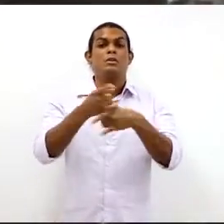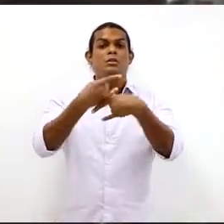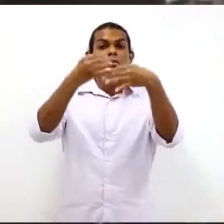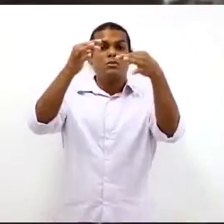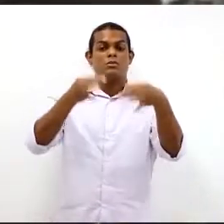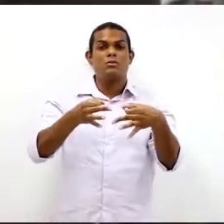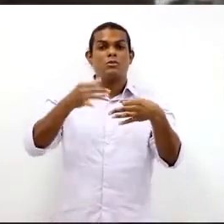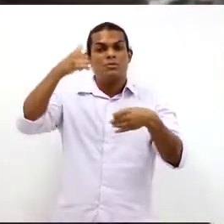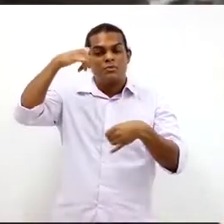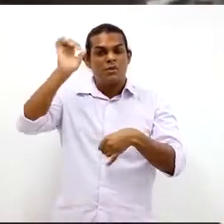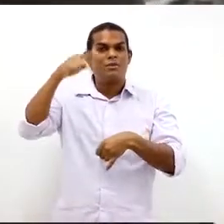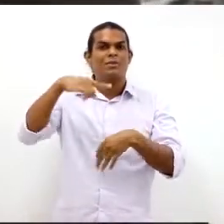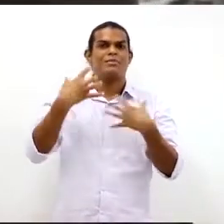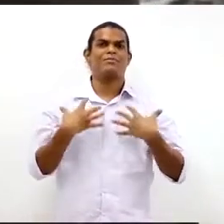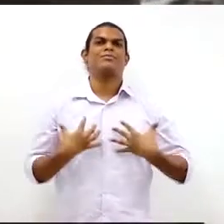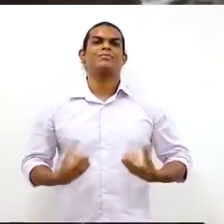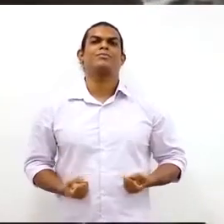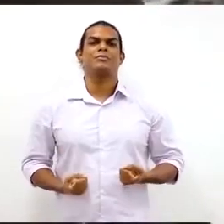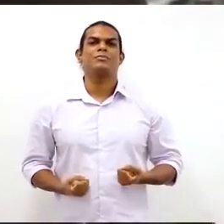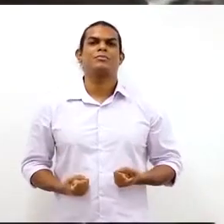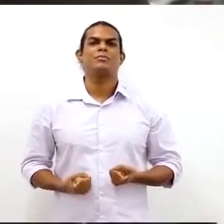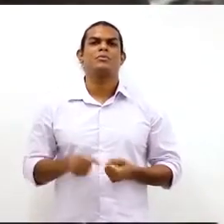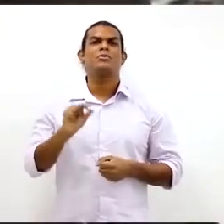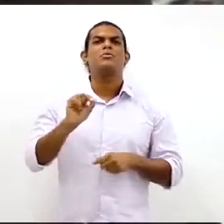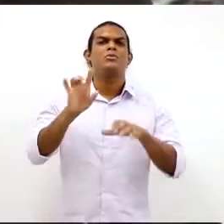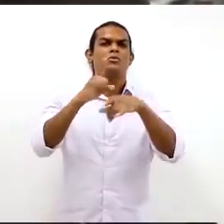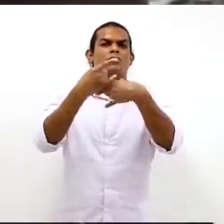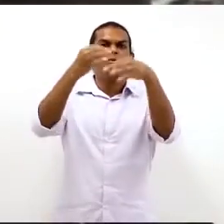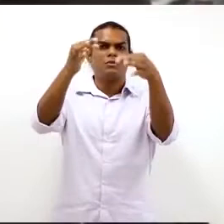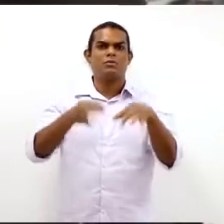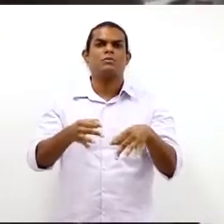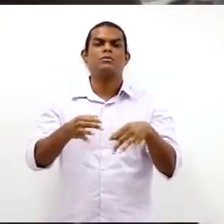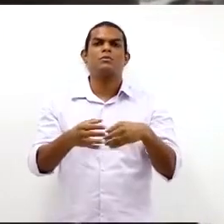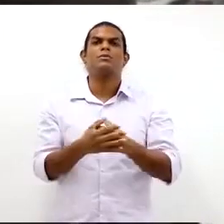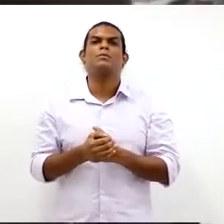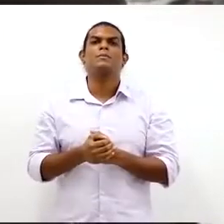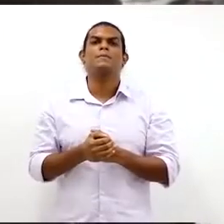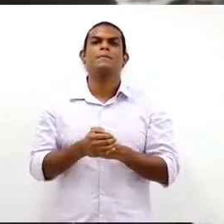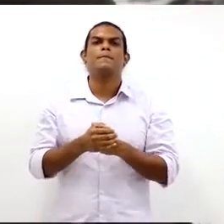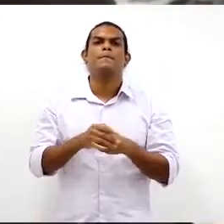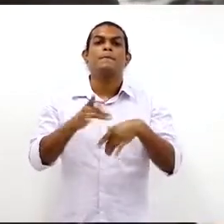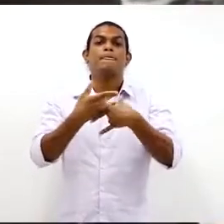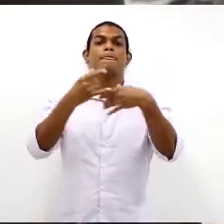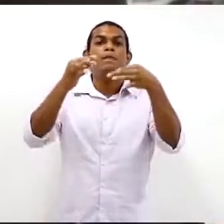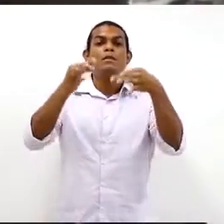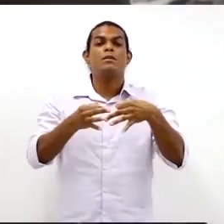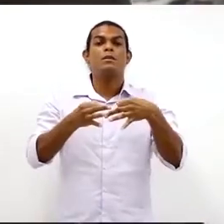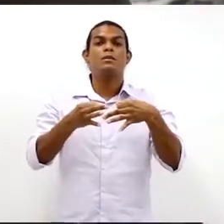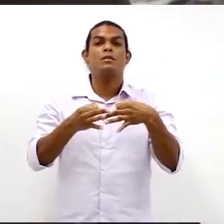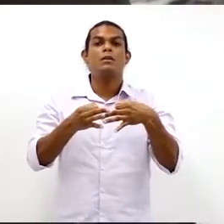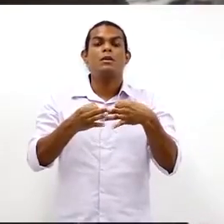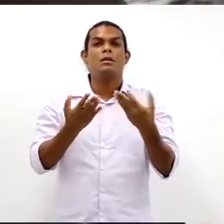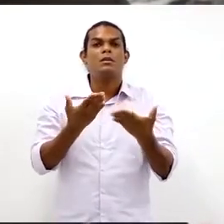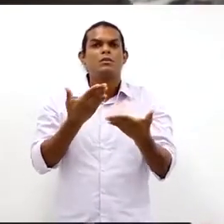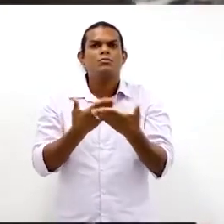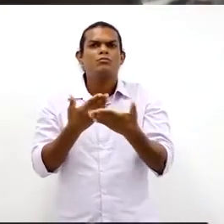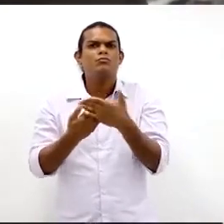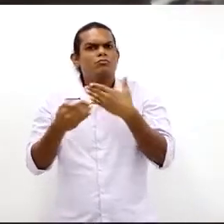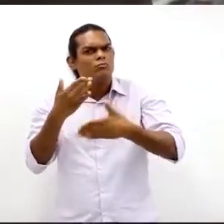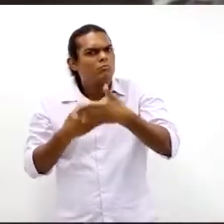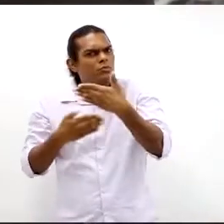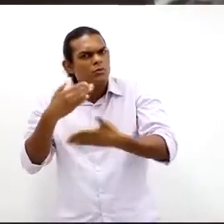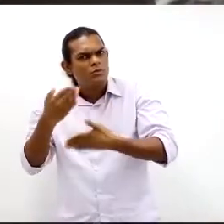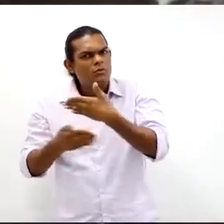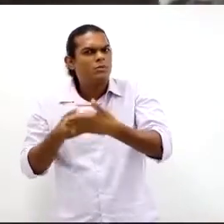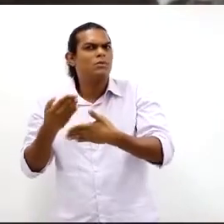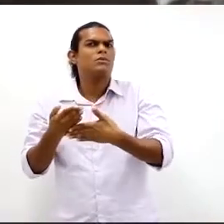essa questão da fadiga. Então, o que vem a ser ergonomia? Ergonomia é exatamente estuda as interações do homem e